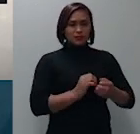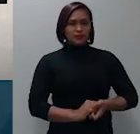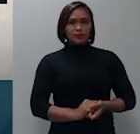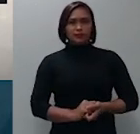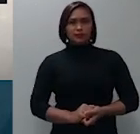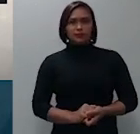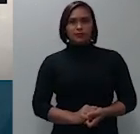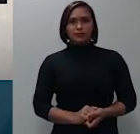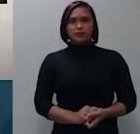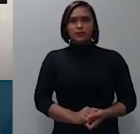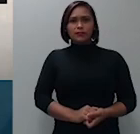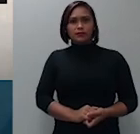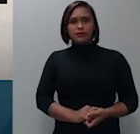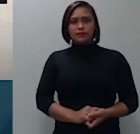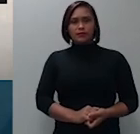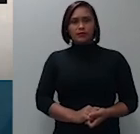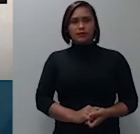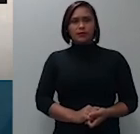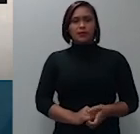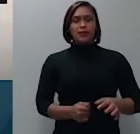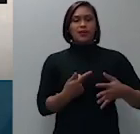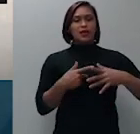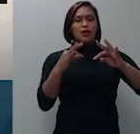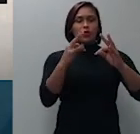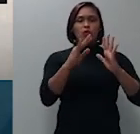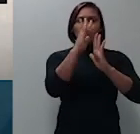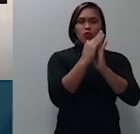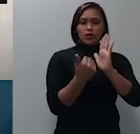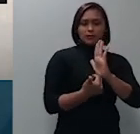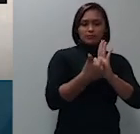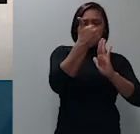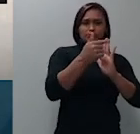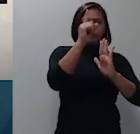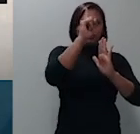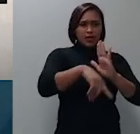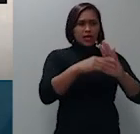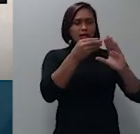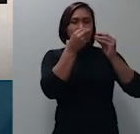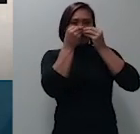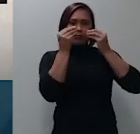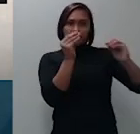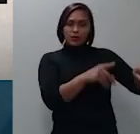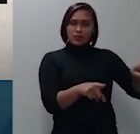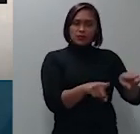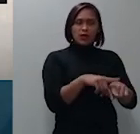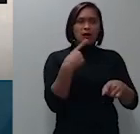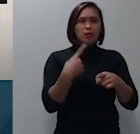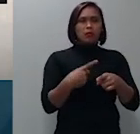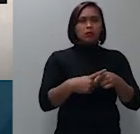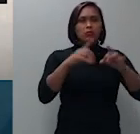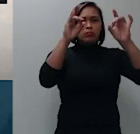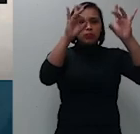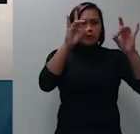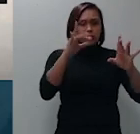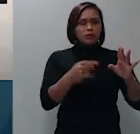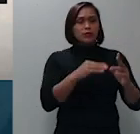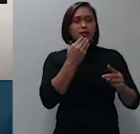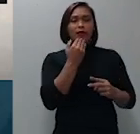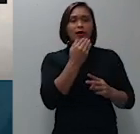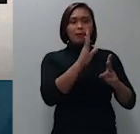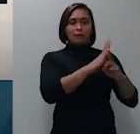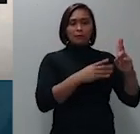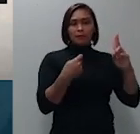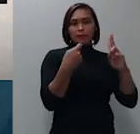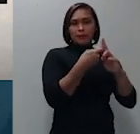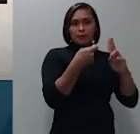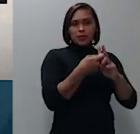oposto dos embargos de declaração eles foram rejeitados e nas razões do especial a recorrente além do decídio jurisprudencial